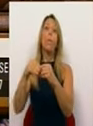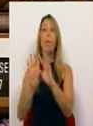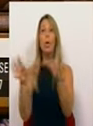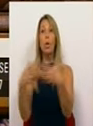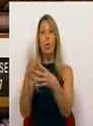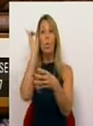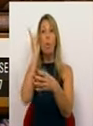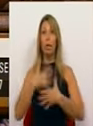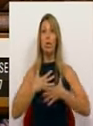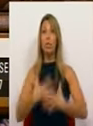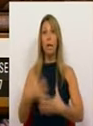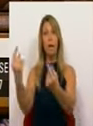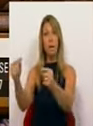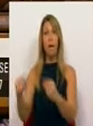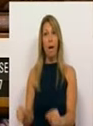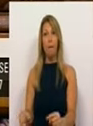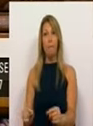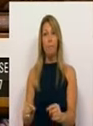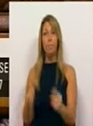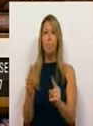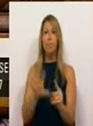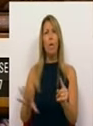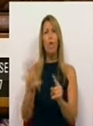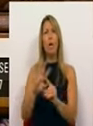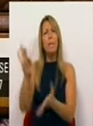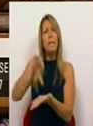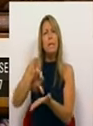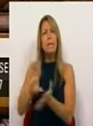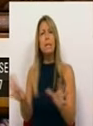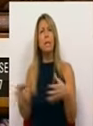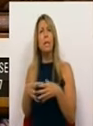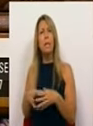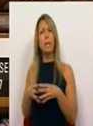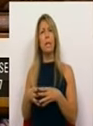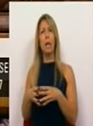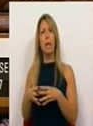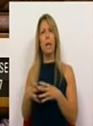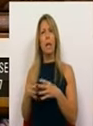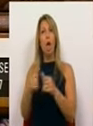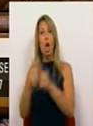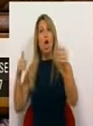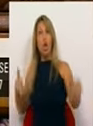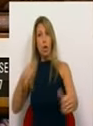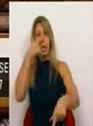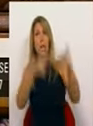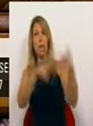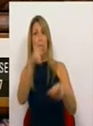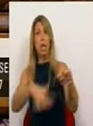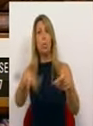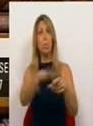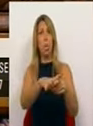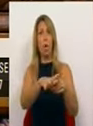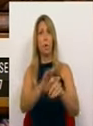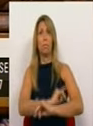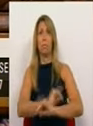bombeiros voluntários existente. Uma versão centralizada, longe das populações, não terá apetência para a